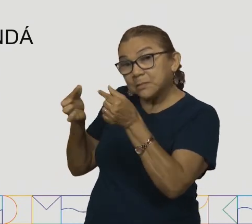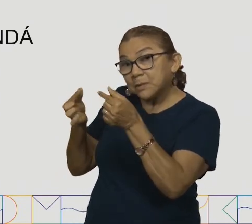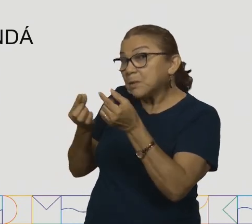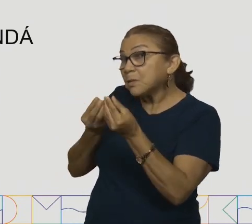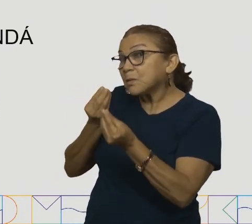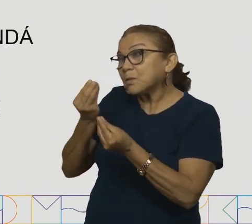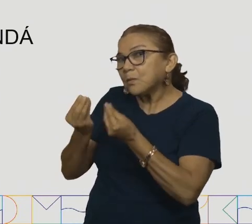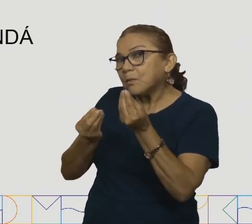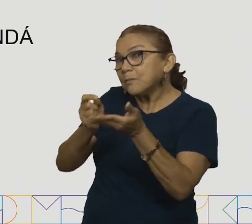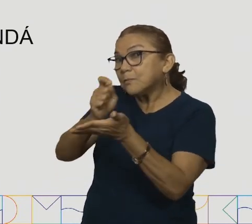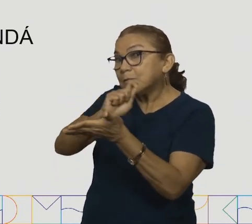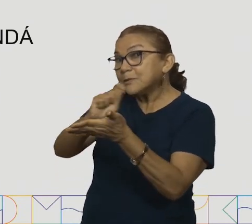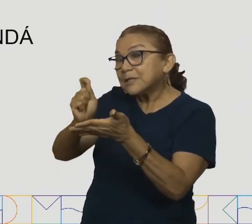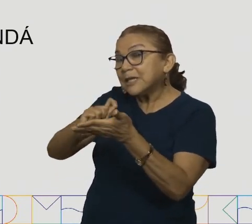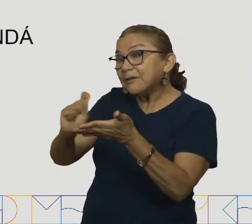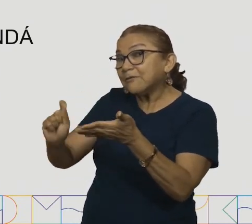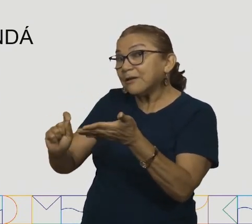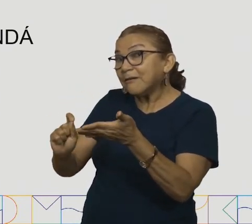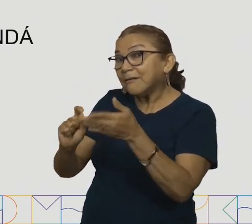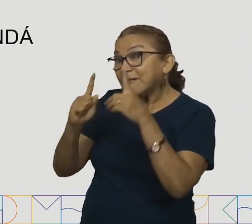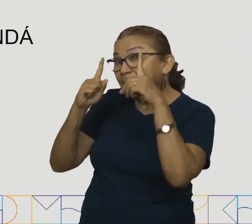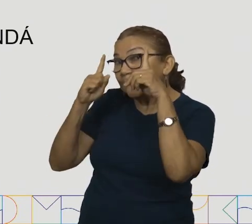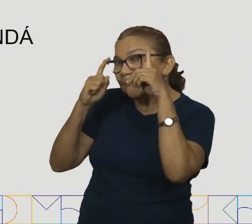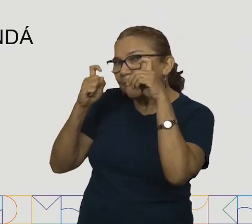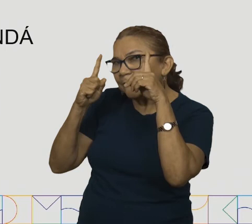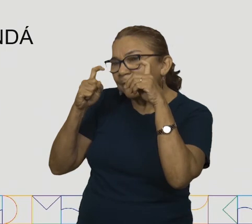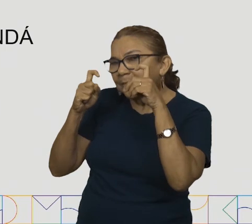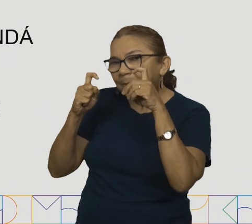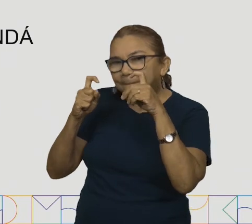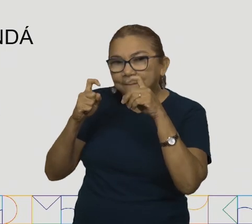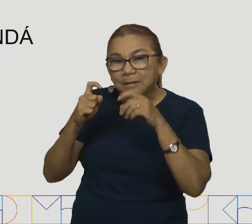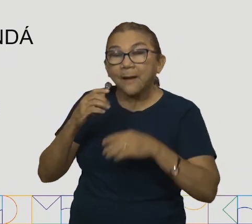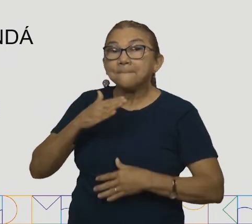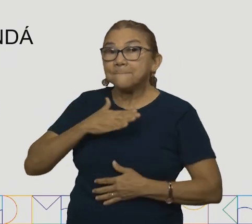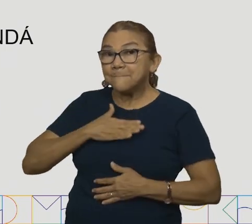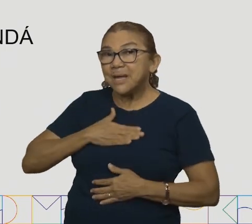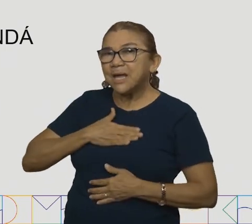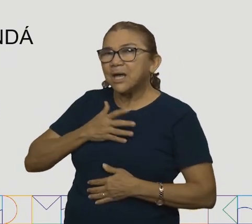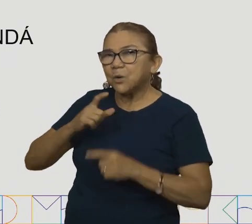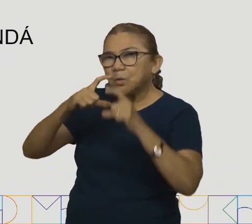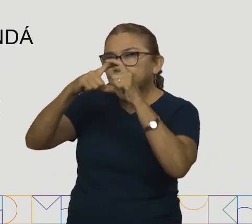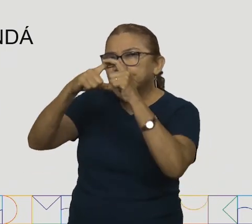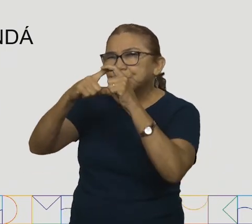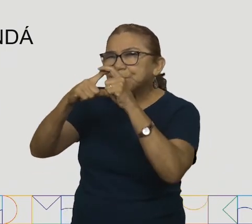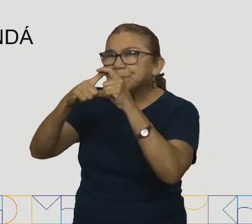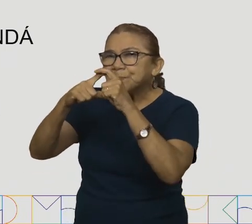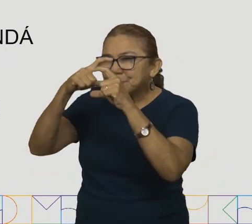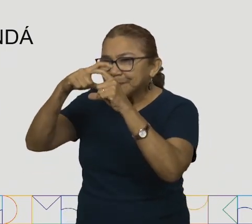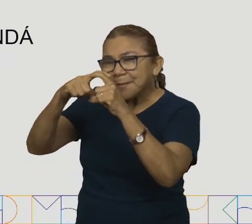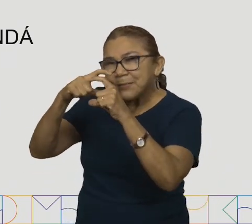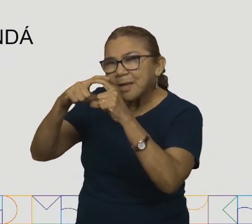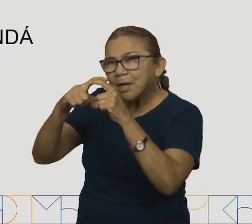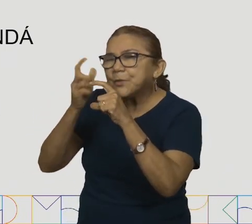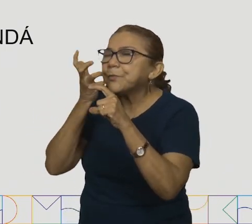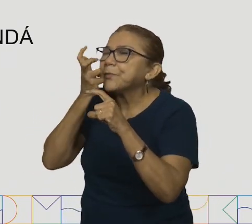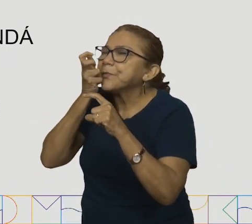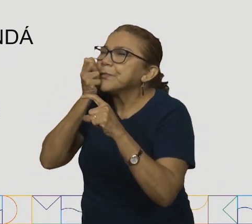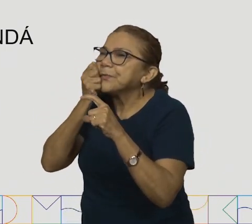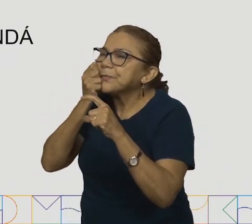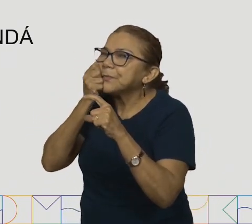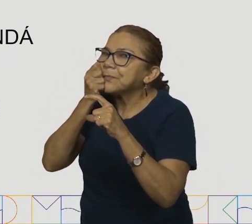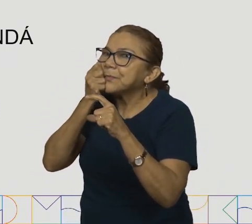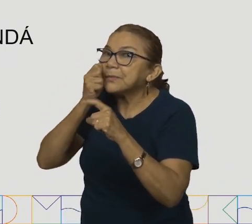forma escrita dessas imagens. Bora lá? Meu limão. Nossa, e agora?